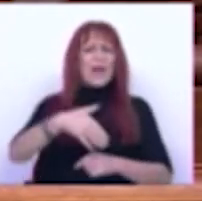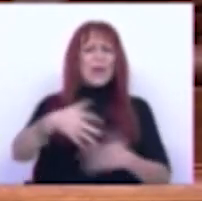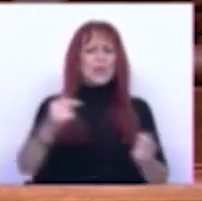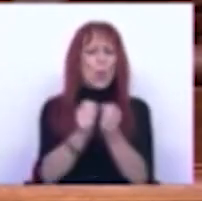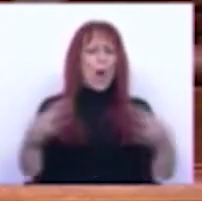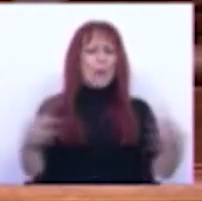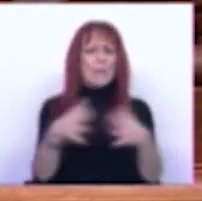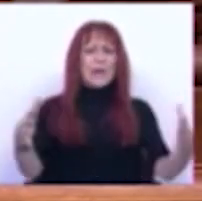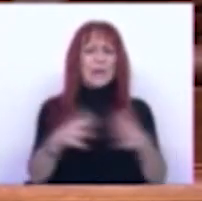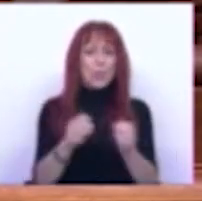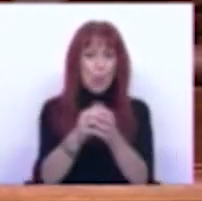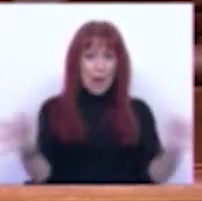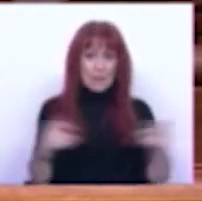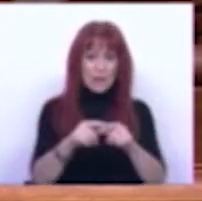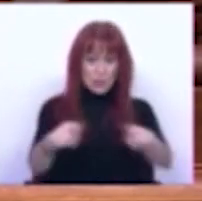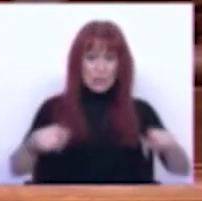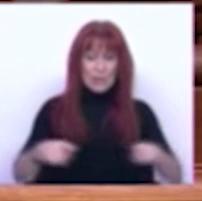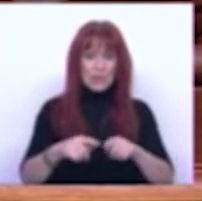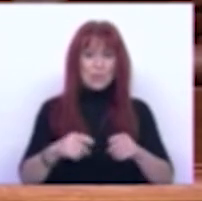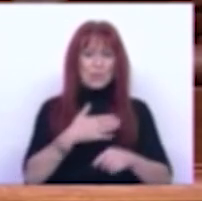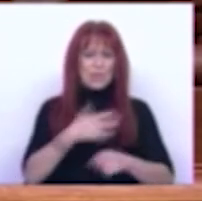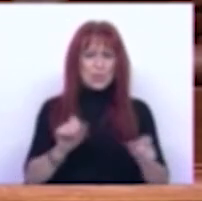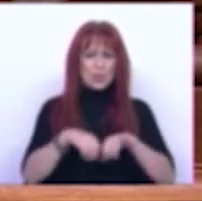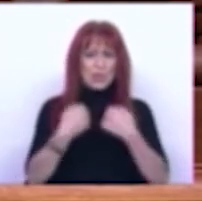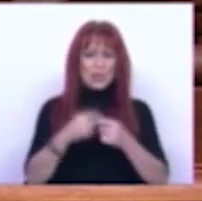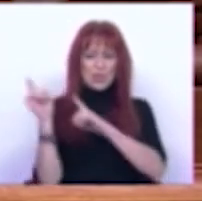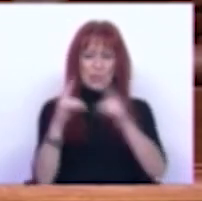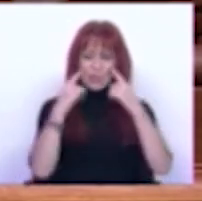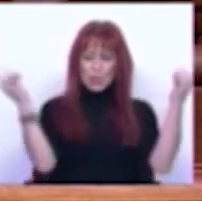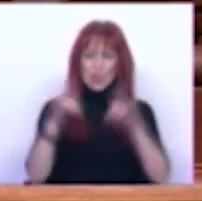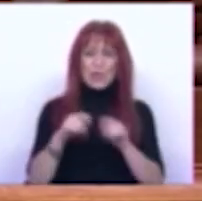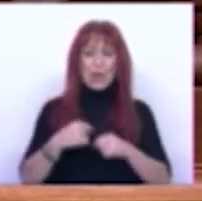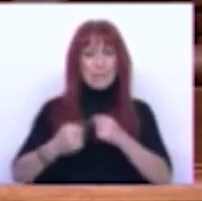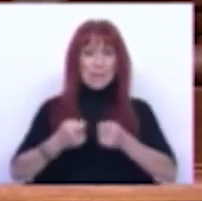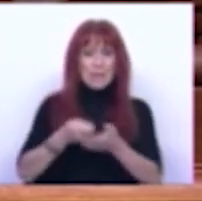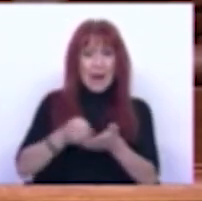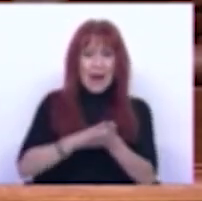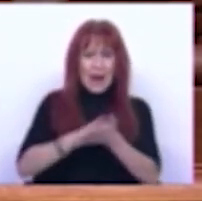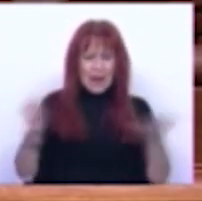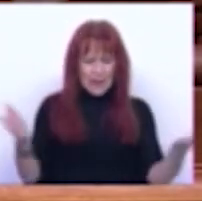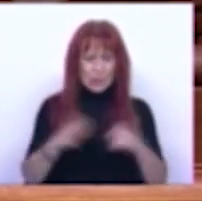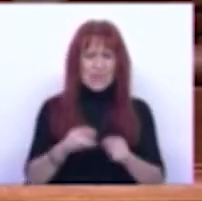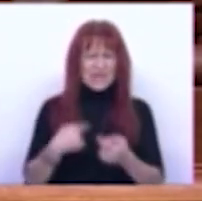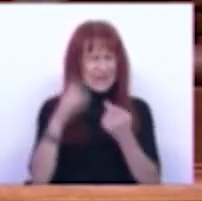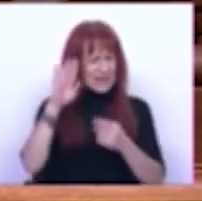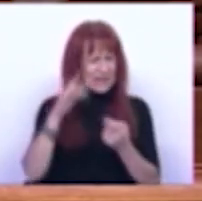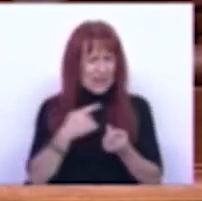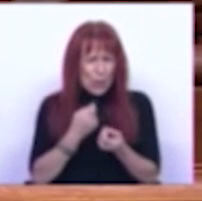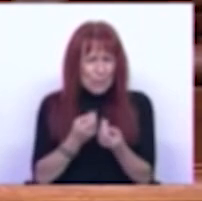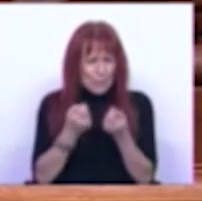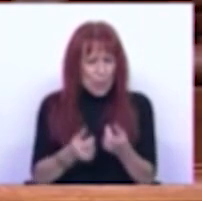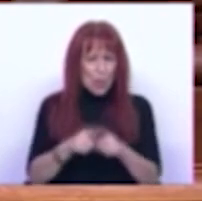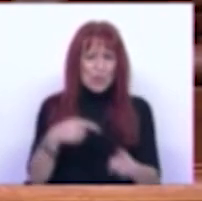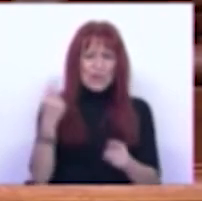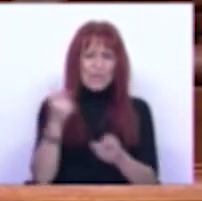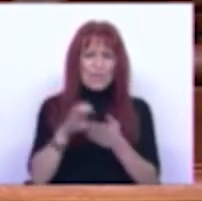o alargamento dos espaços dos sociais dos transportes públicos para que sejam tendencialmente gratuitos. Sabe a pouco quando vemos que a verba para